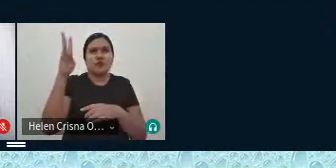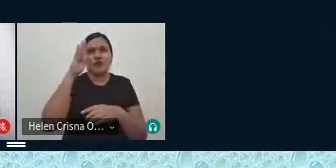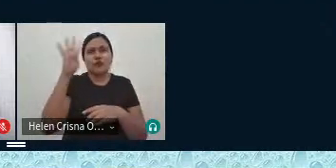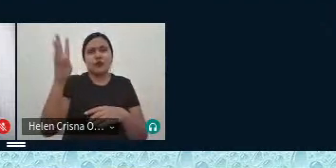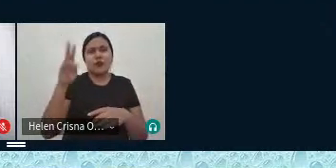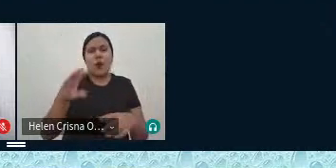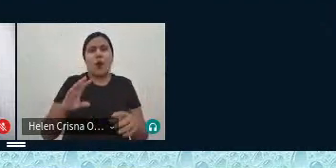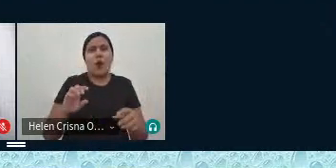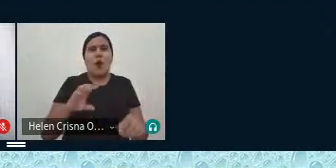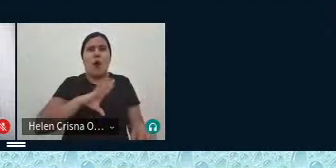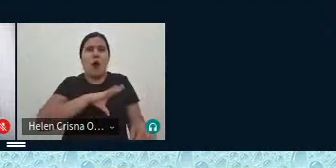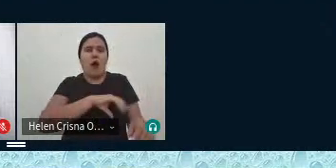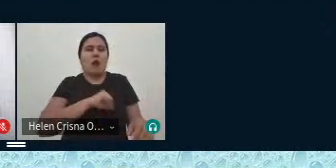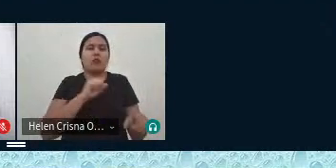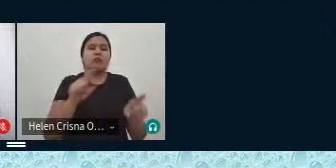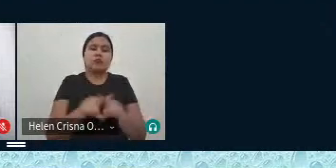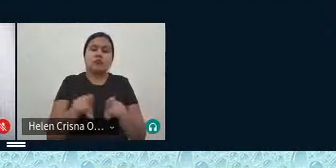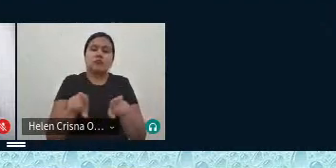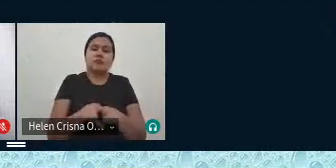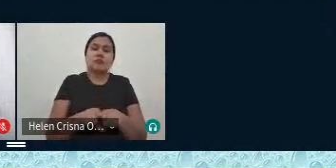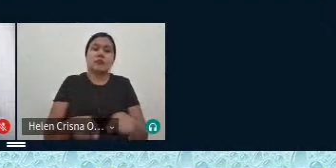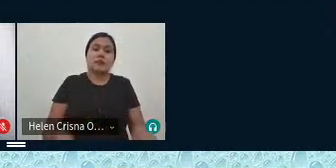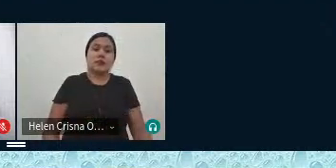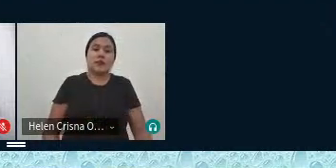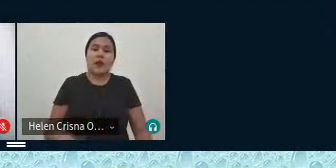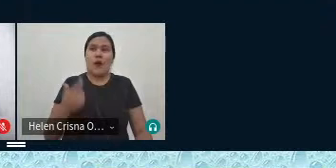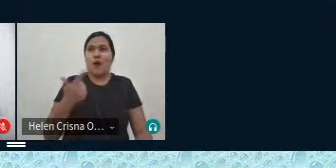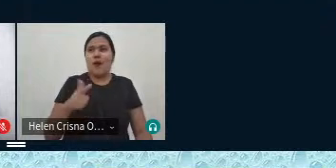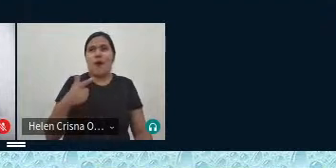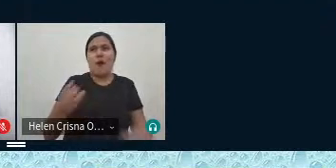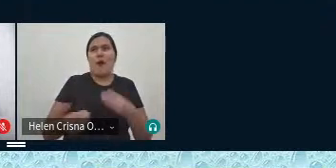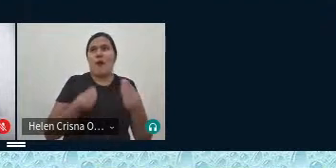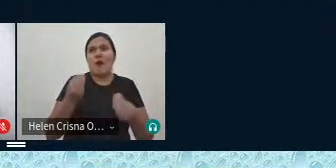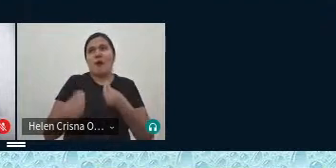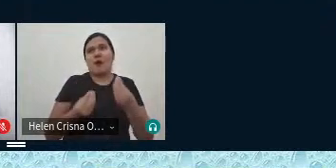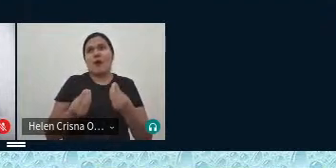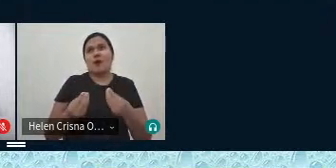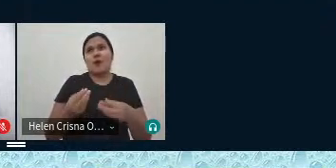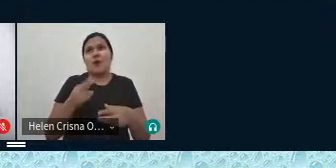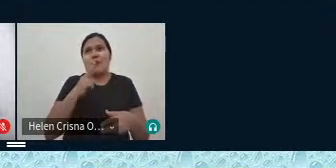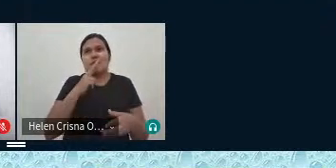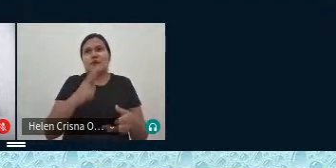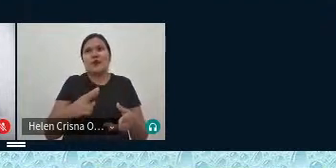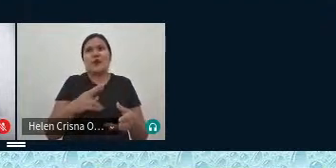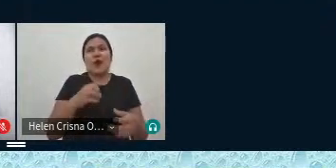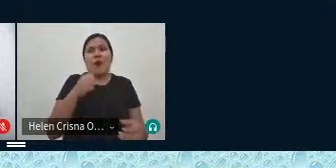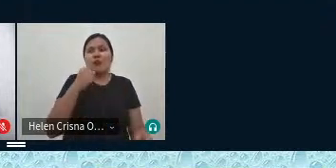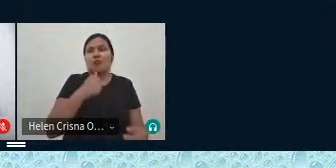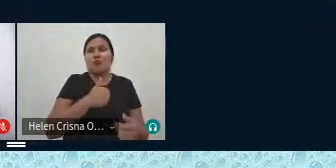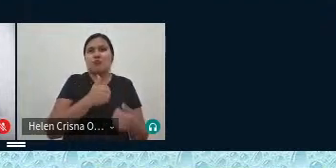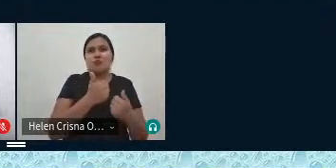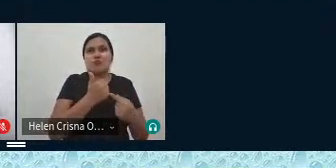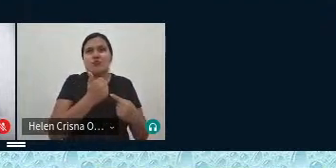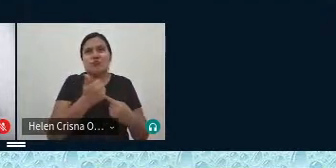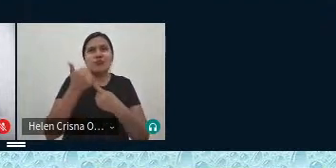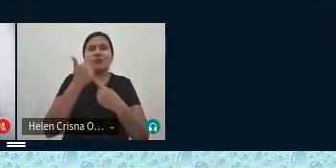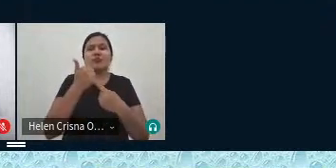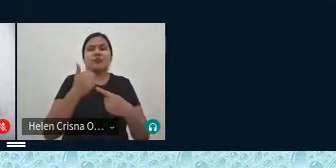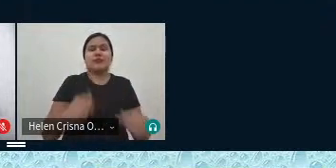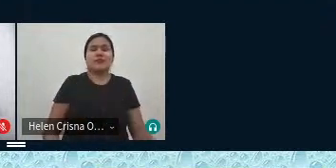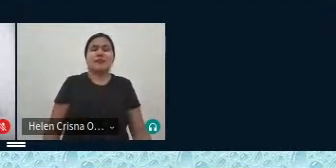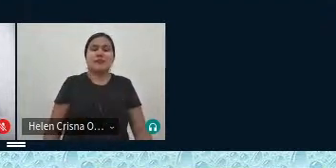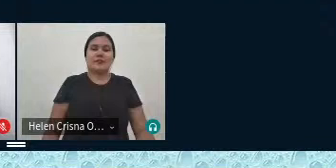amor não tem como não ter um resultado positivo um resultado de sucesso